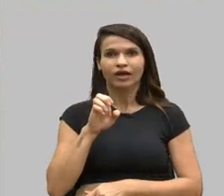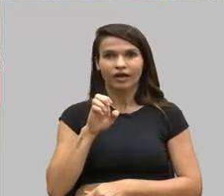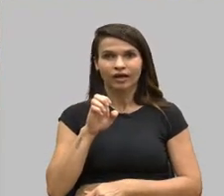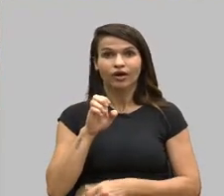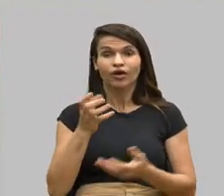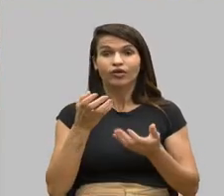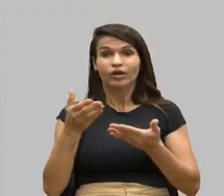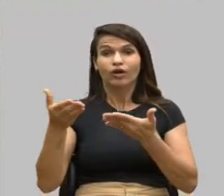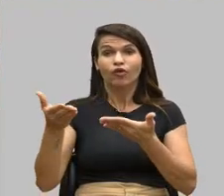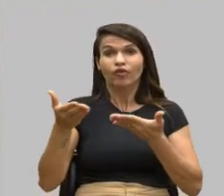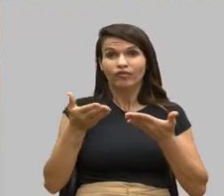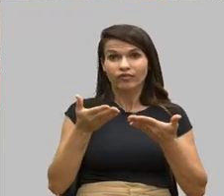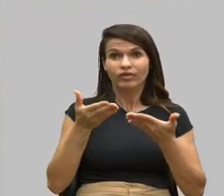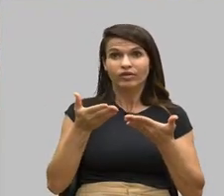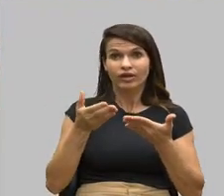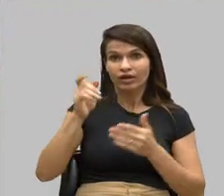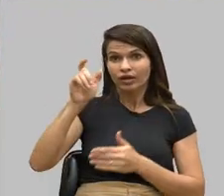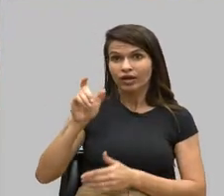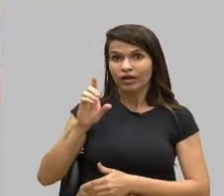aqui Diana